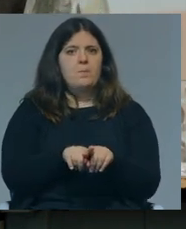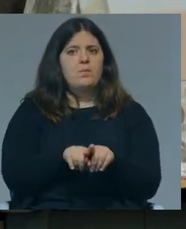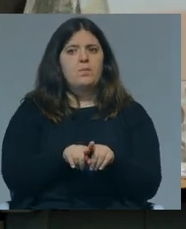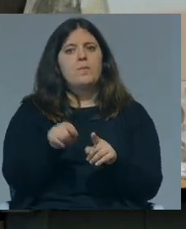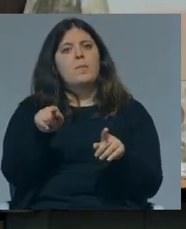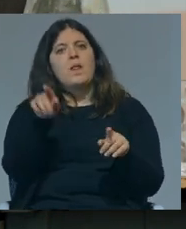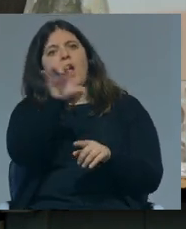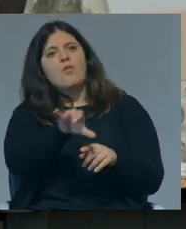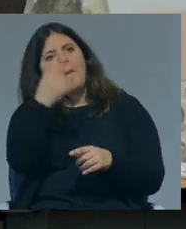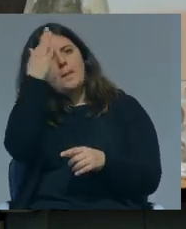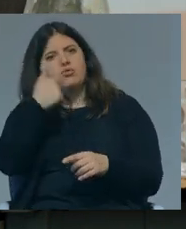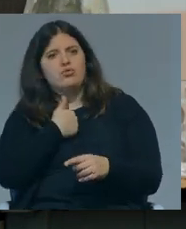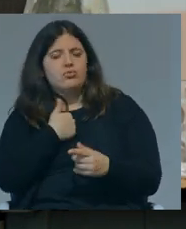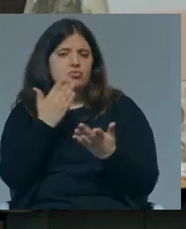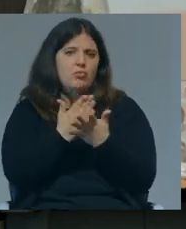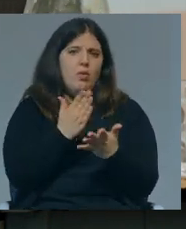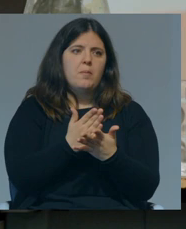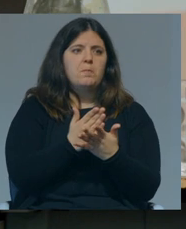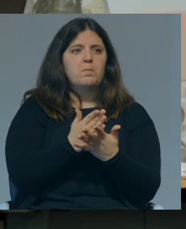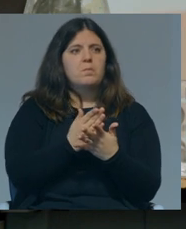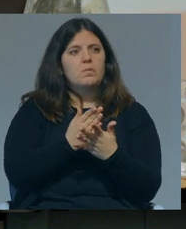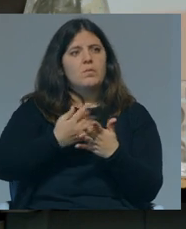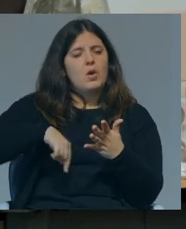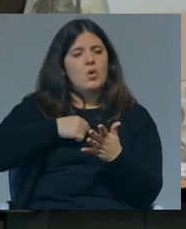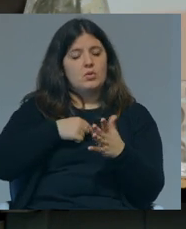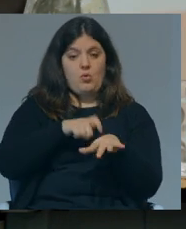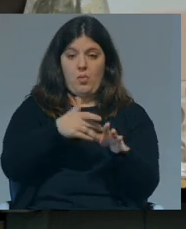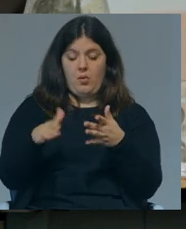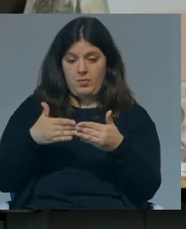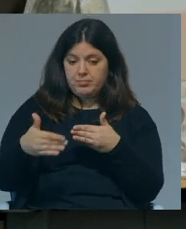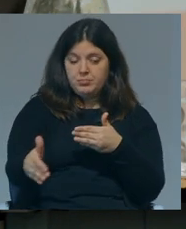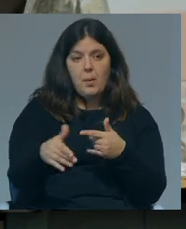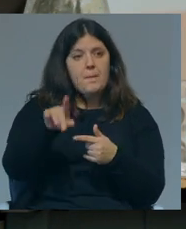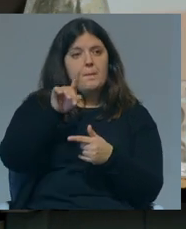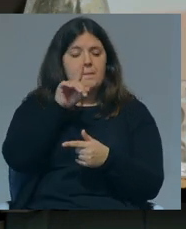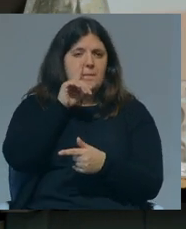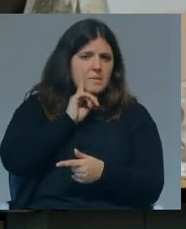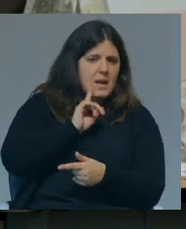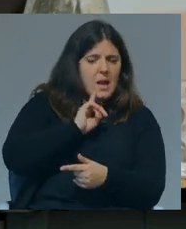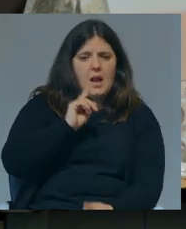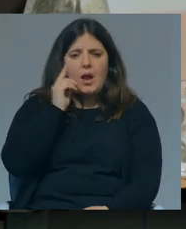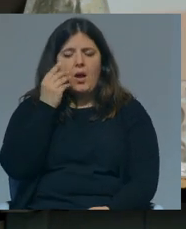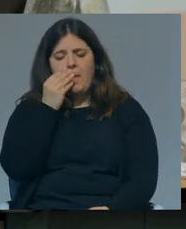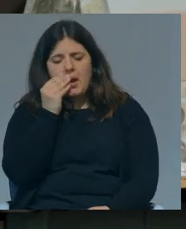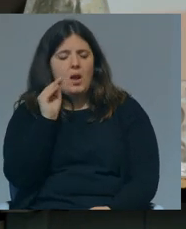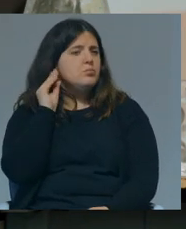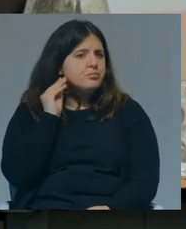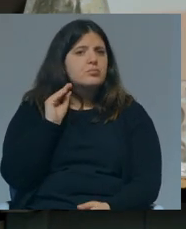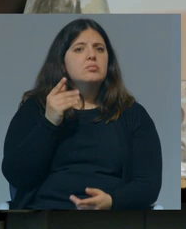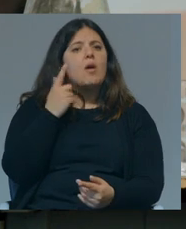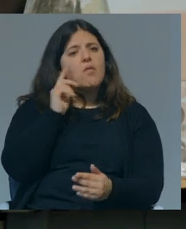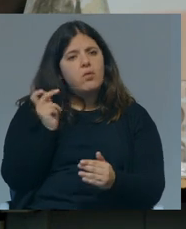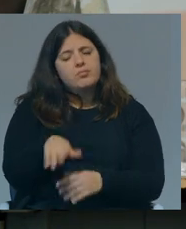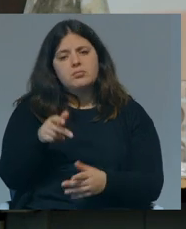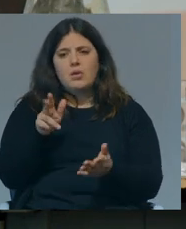pelo menos é a forma como eu imagino a escola, nós, a partir do momento em que um miúdo ou uma miúda põe os pés ali dentro, ela está